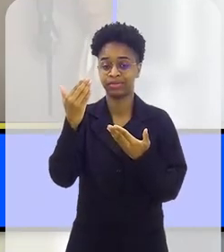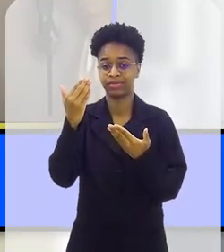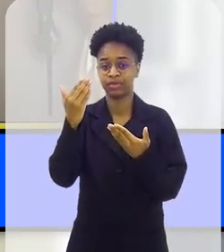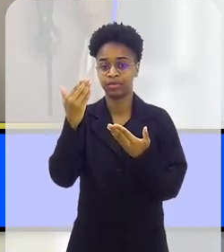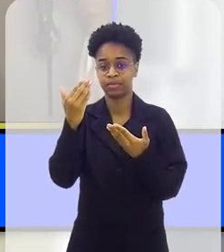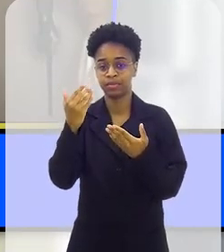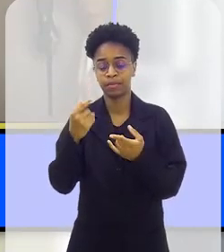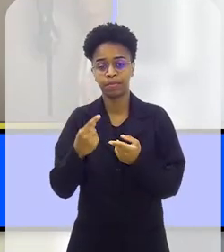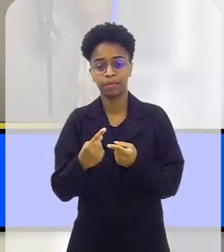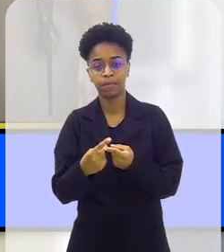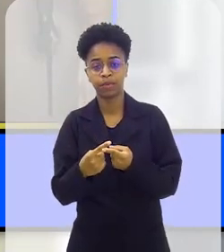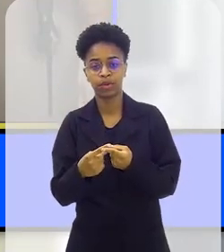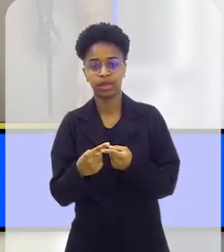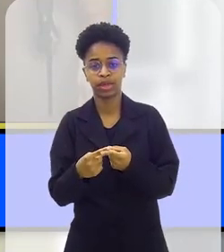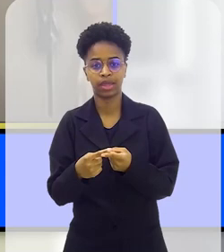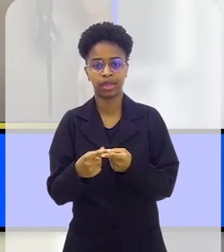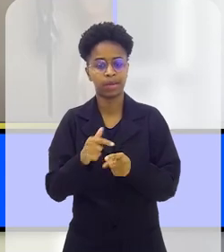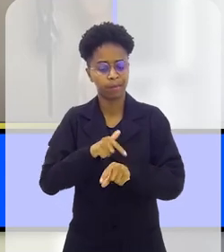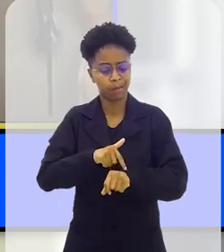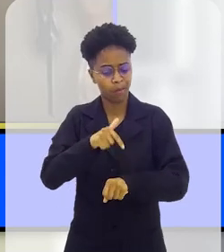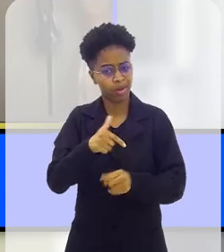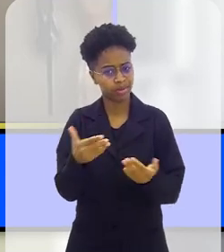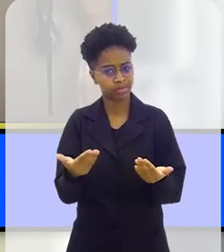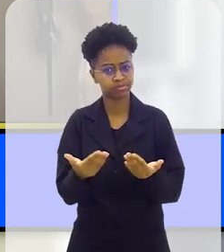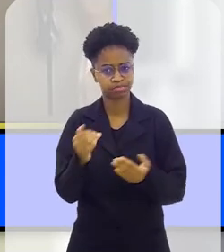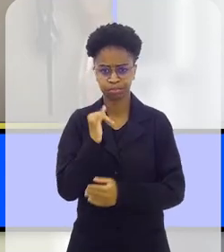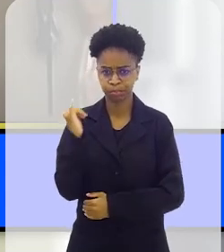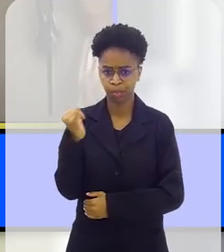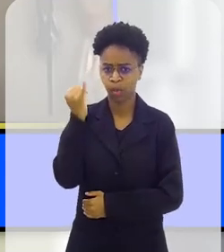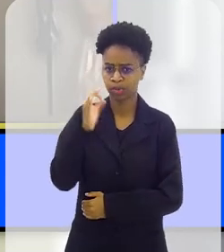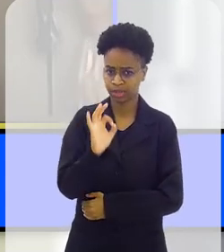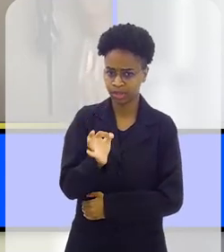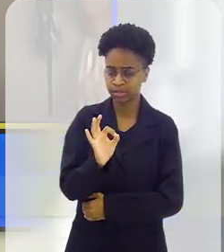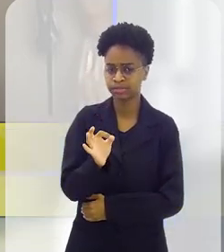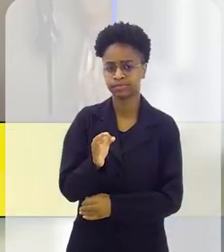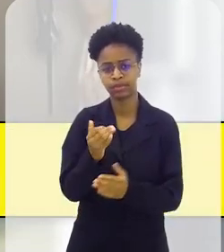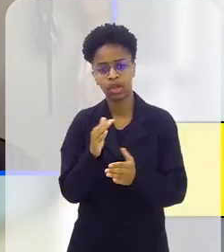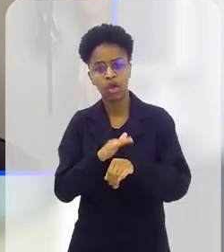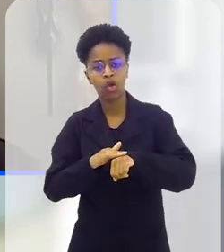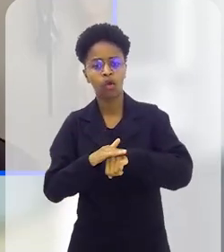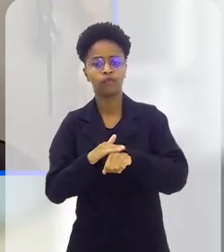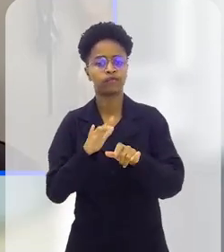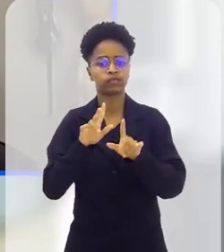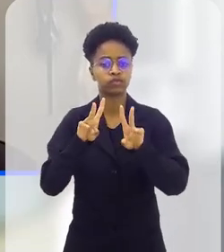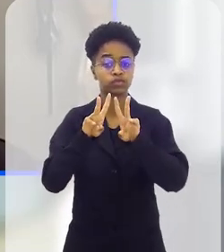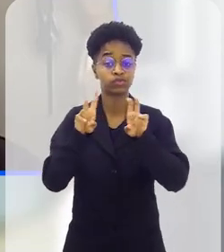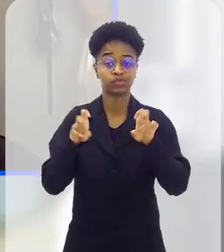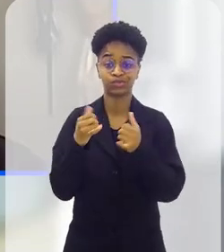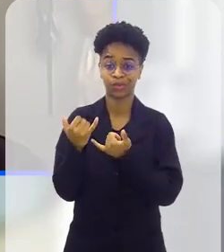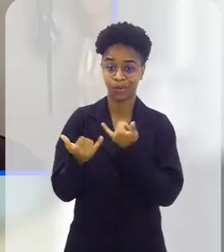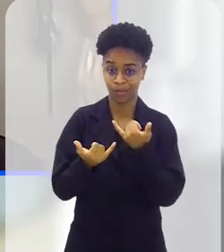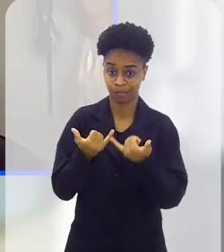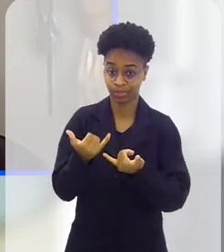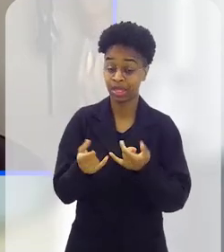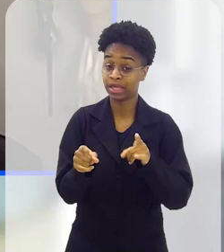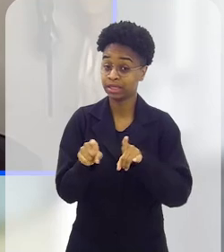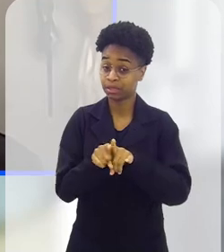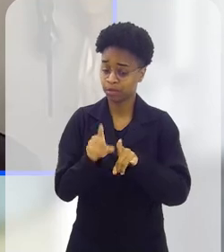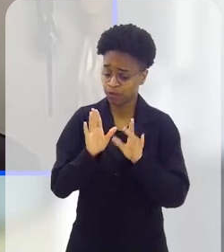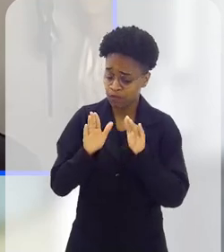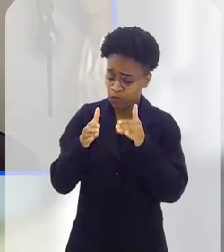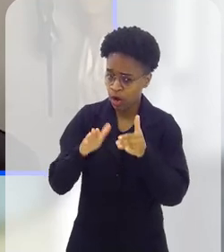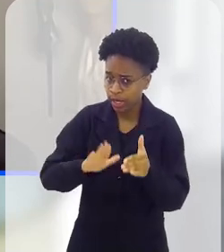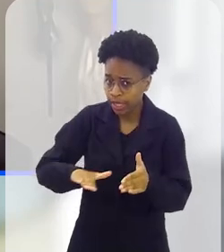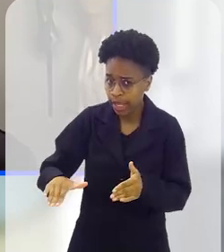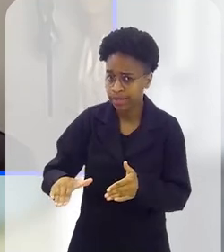ter esse momento aqui tão importante, né, de falar sobre o brincar, e que para